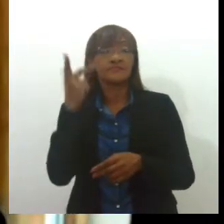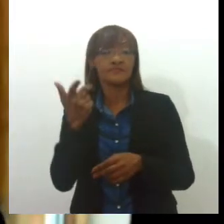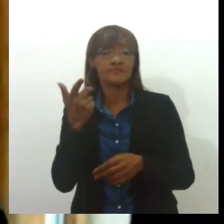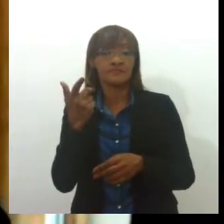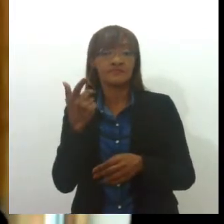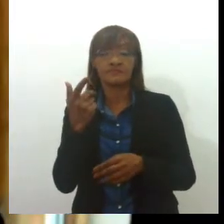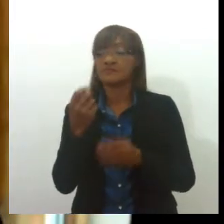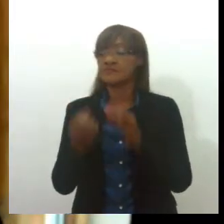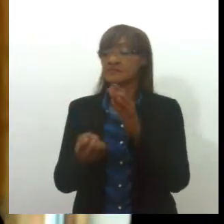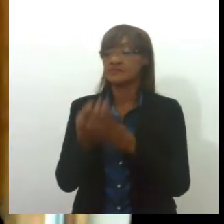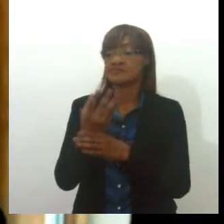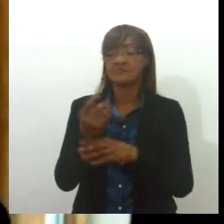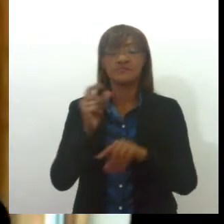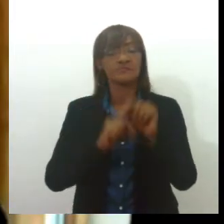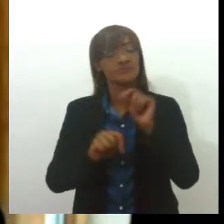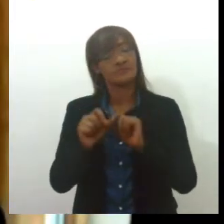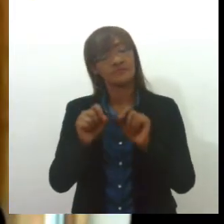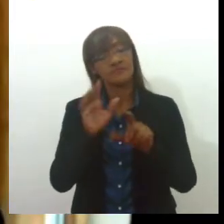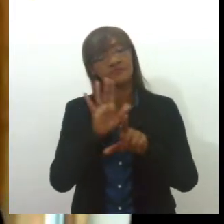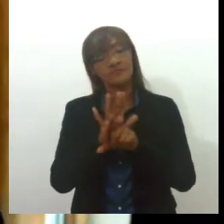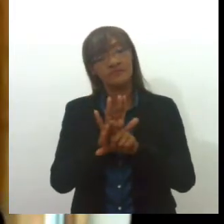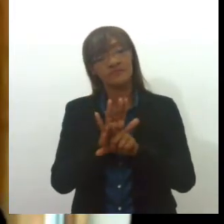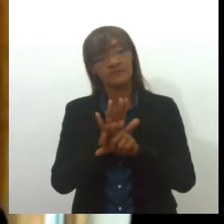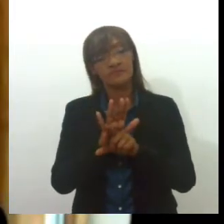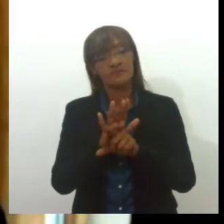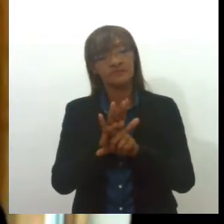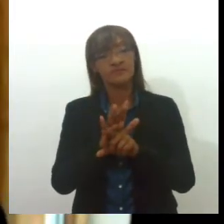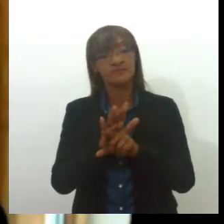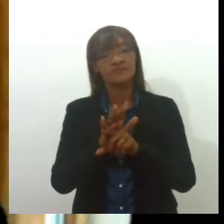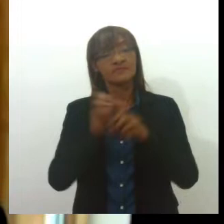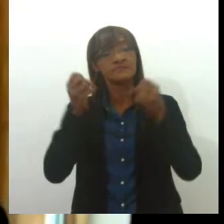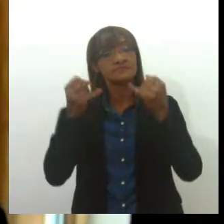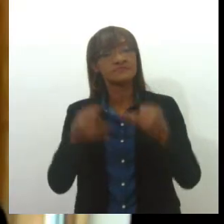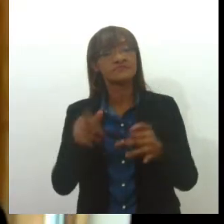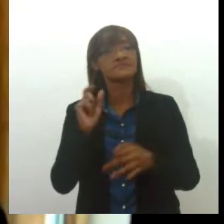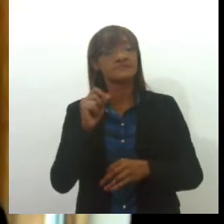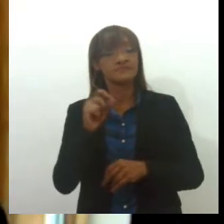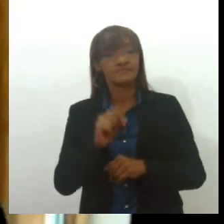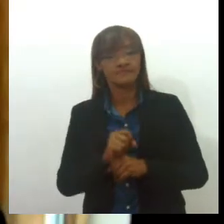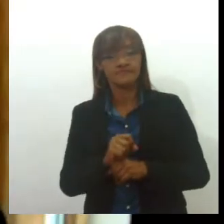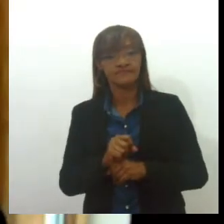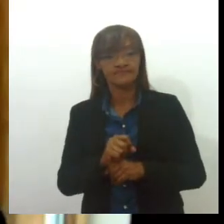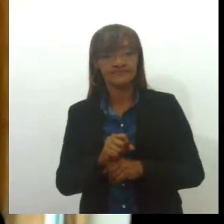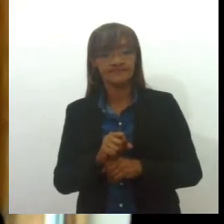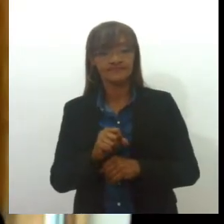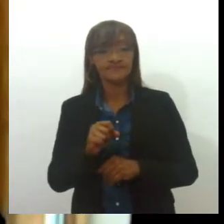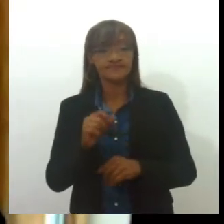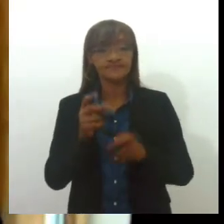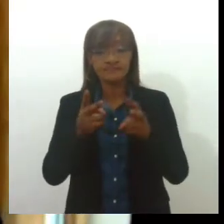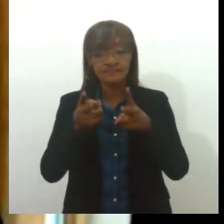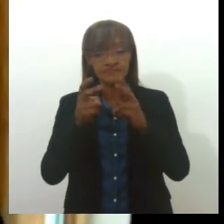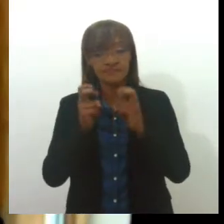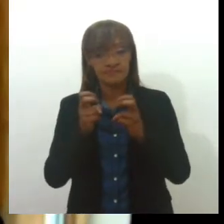gerar? O que é que a lei permite? A lei permite que, em caso se verifique que o corte foi realizado